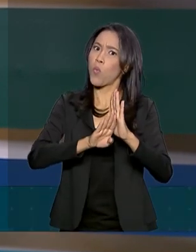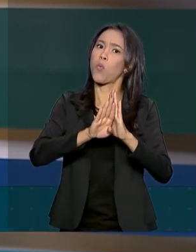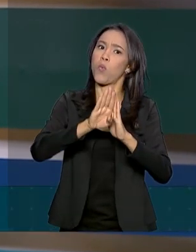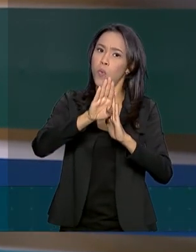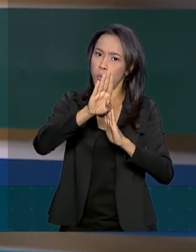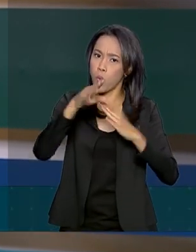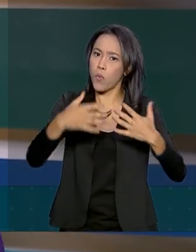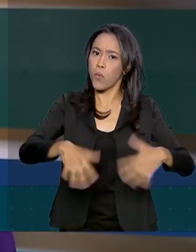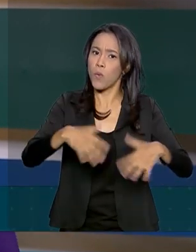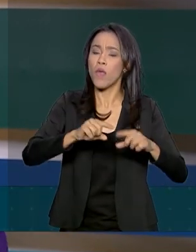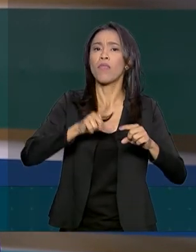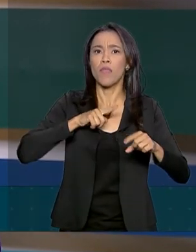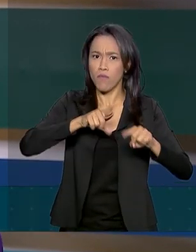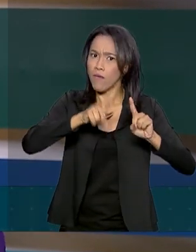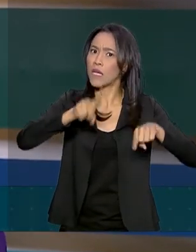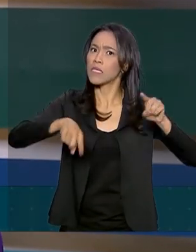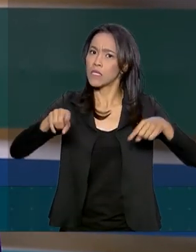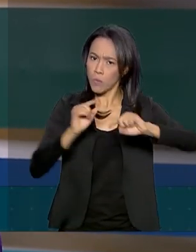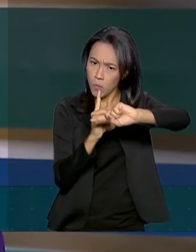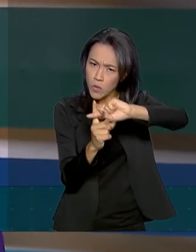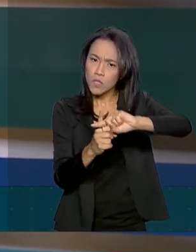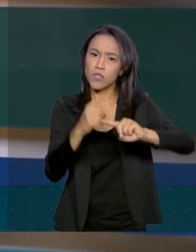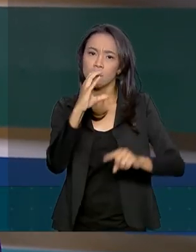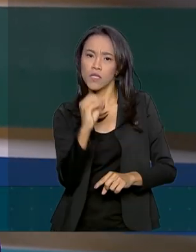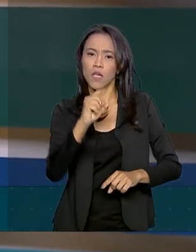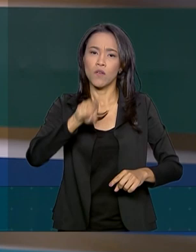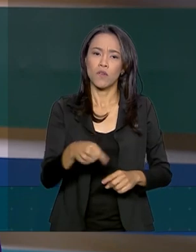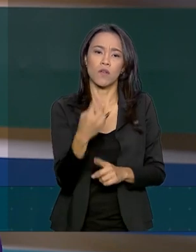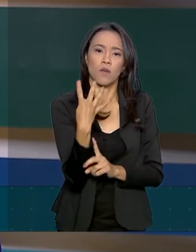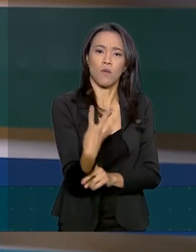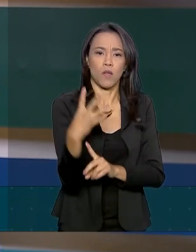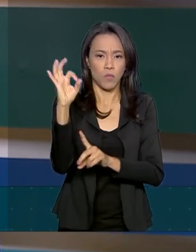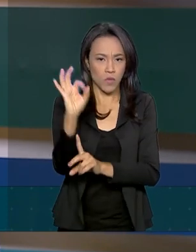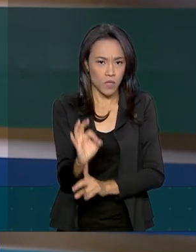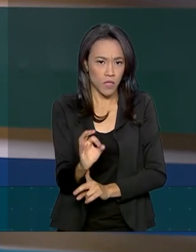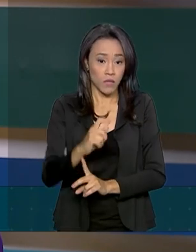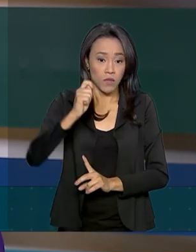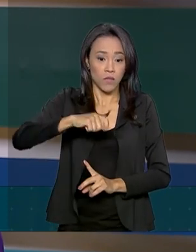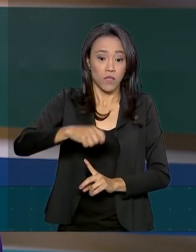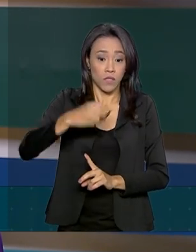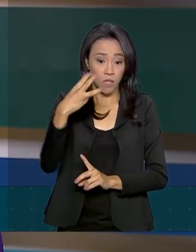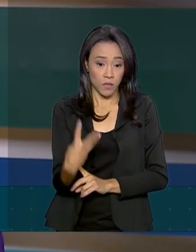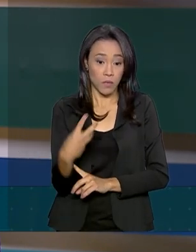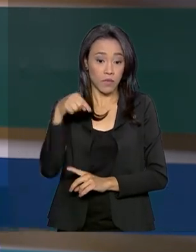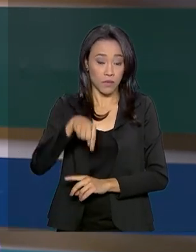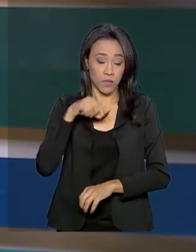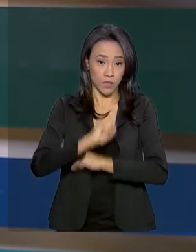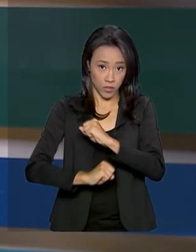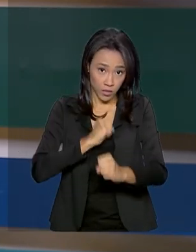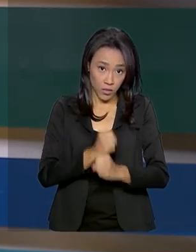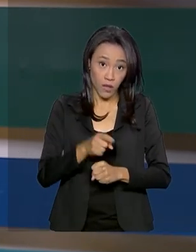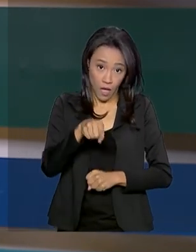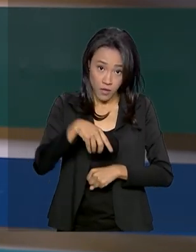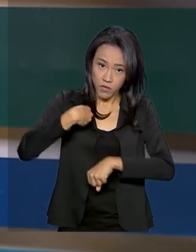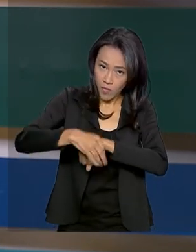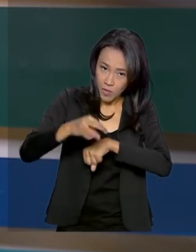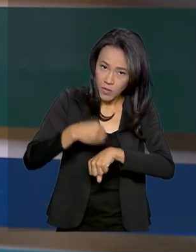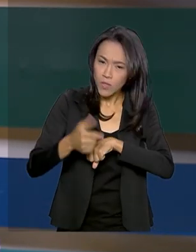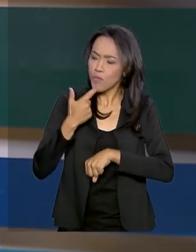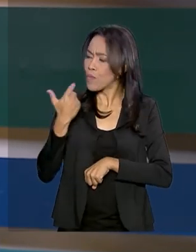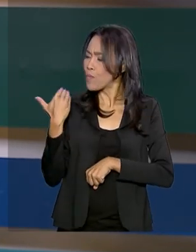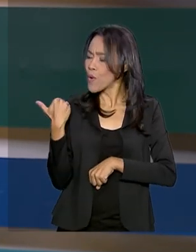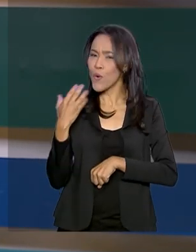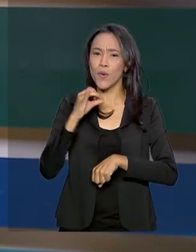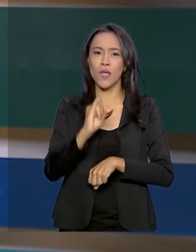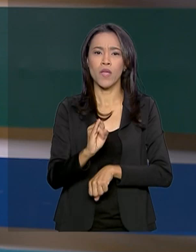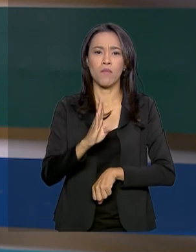Bruto, registrou variação positiva de 0,4% no segundo trimestre deste ano. Os dados foram divulgados agora há